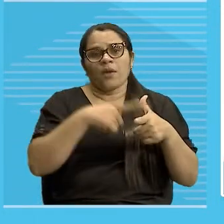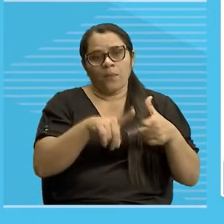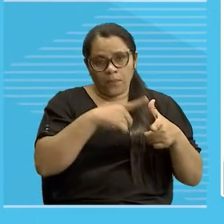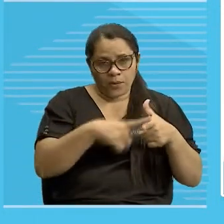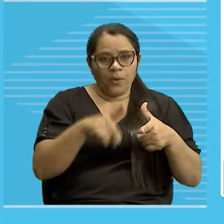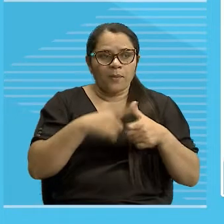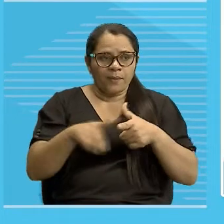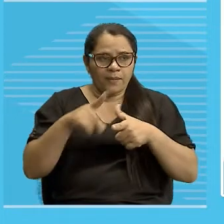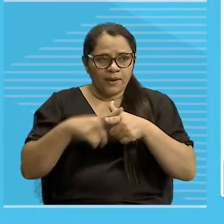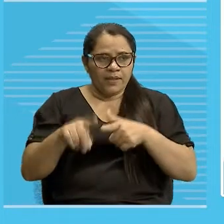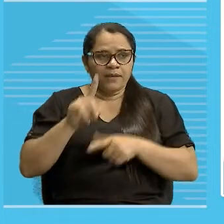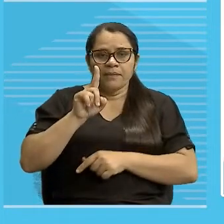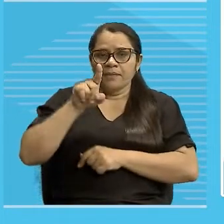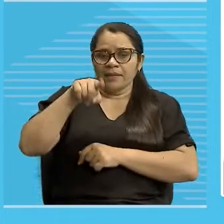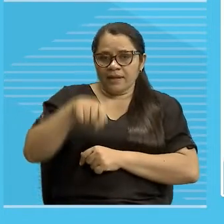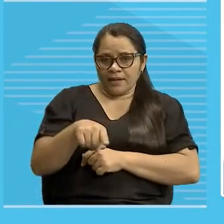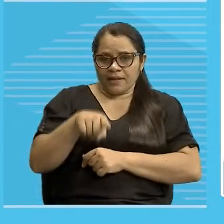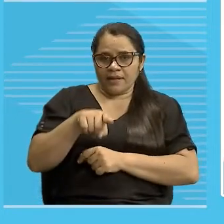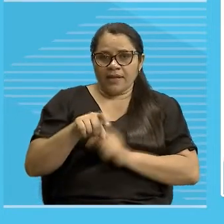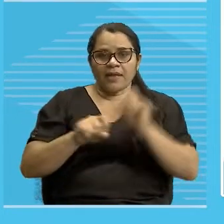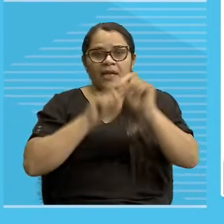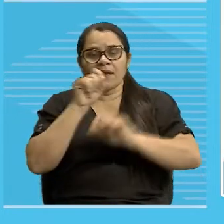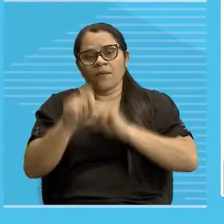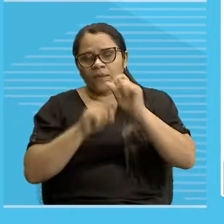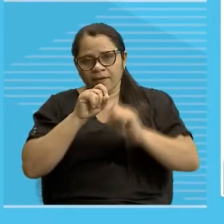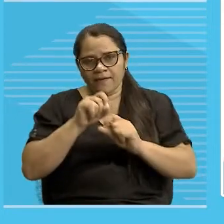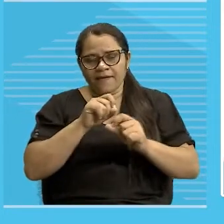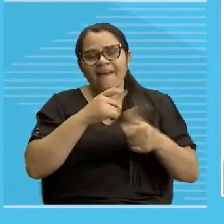é a raiz